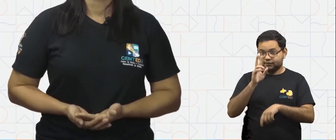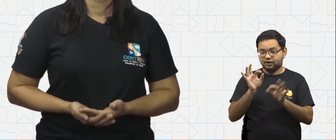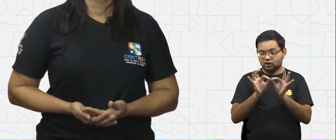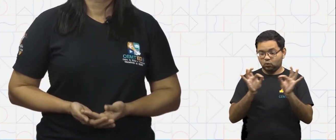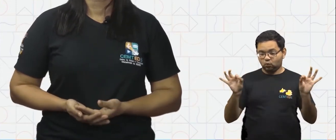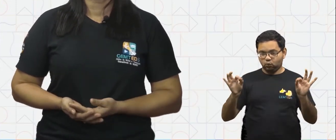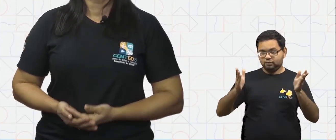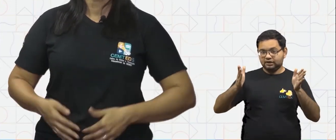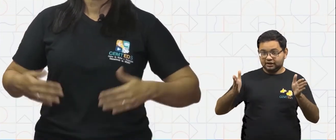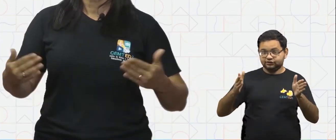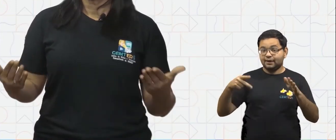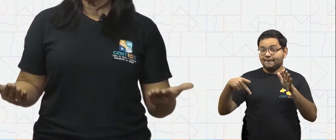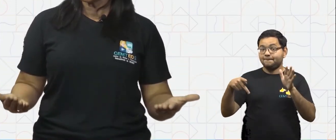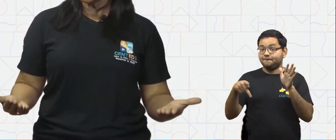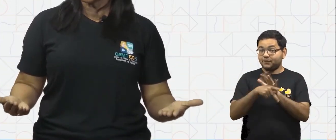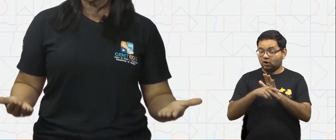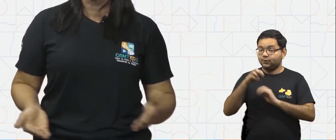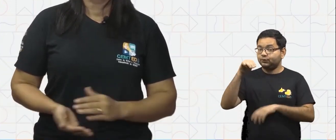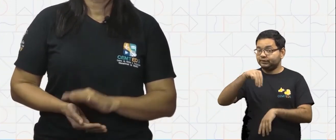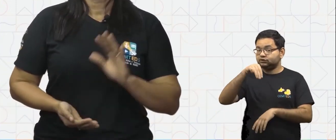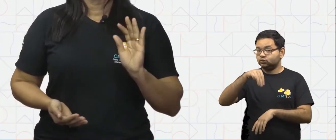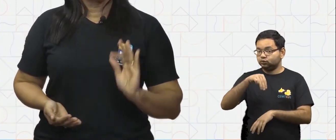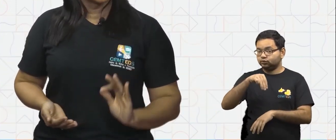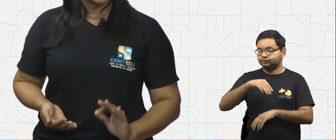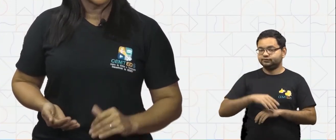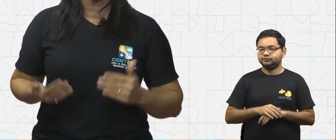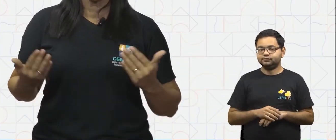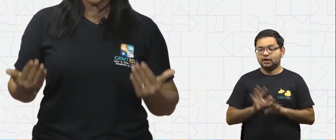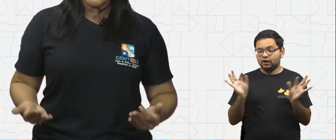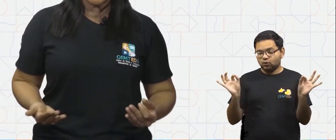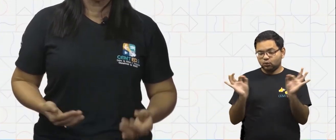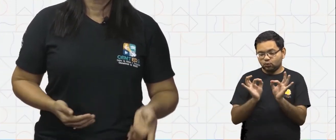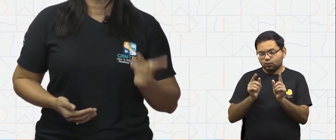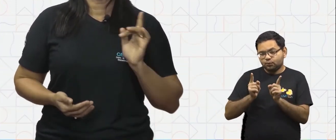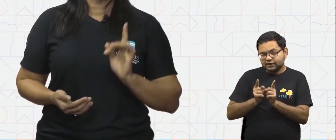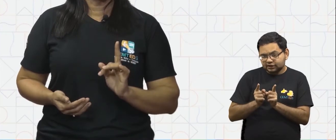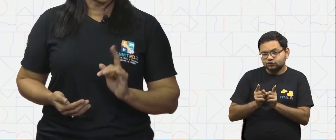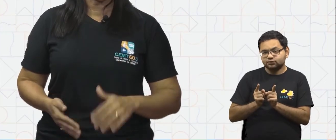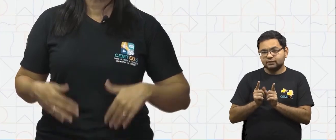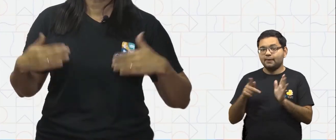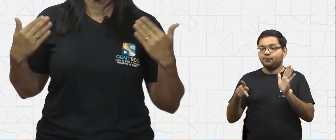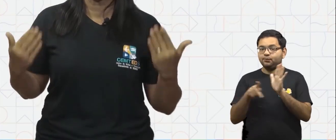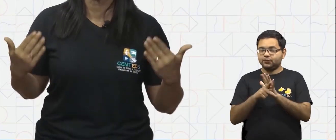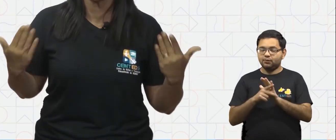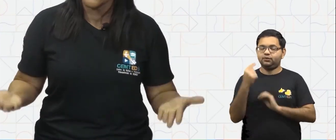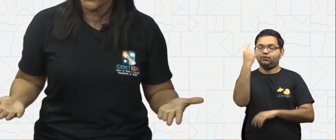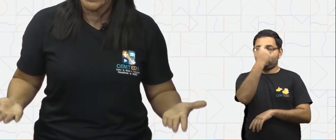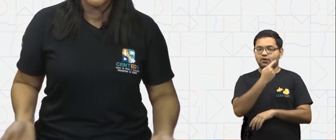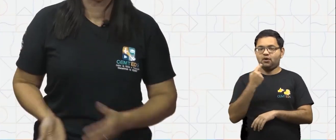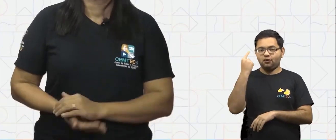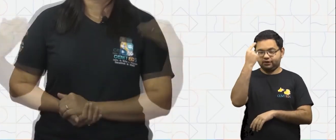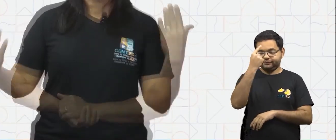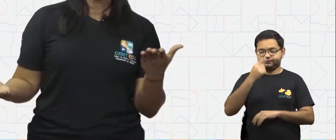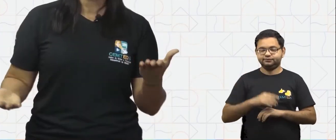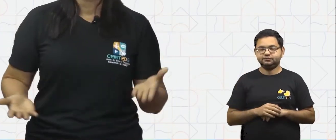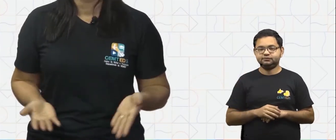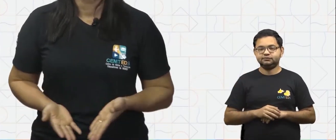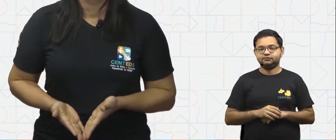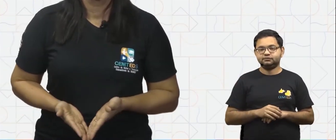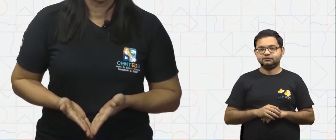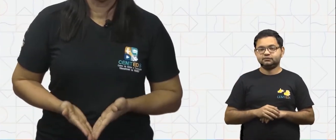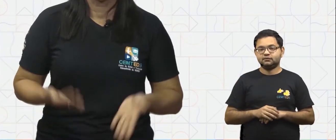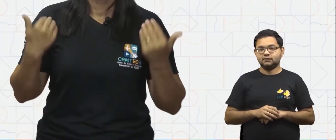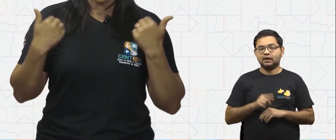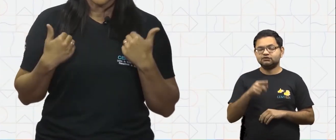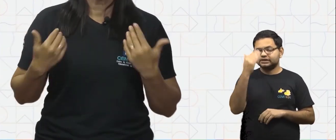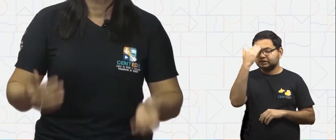é o que marca os minutos e o ponteiro pequeno é o que marca as horas. Para você